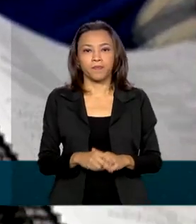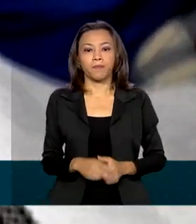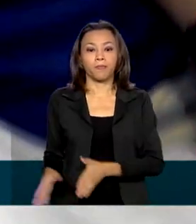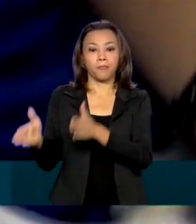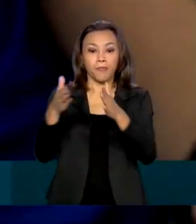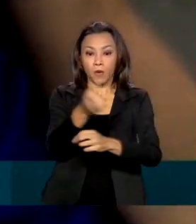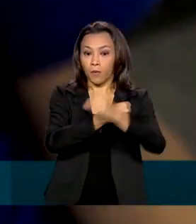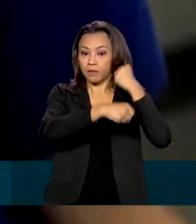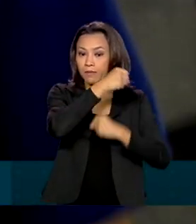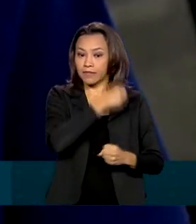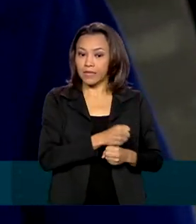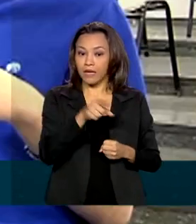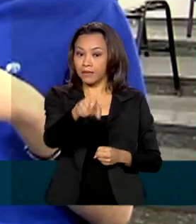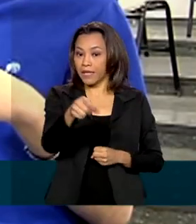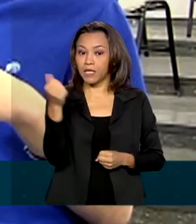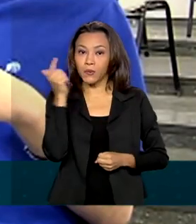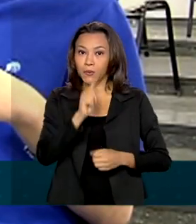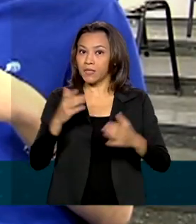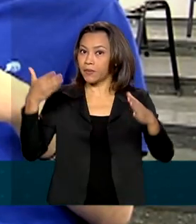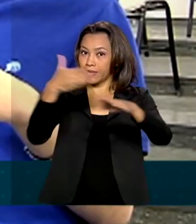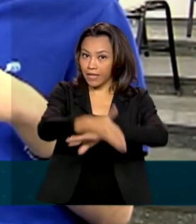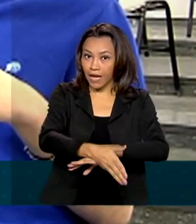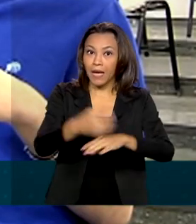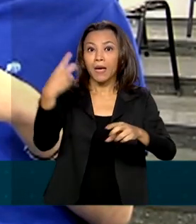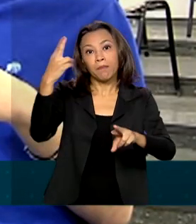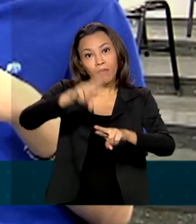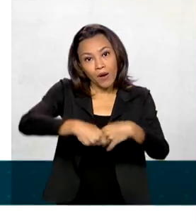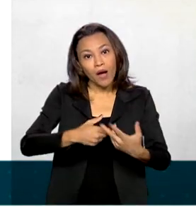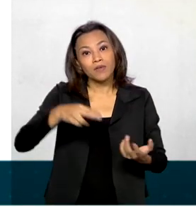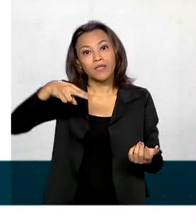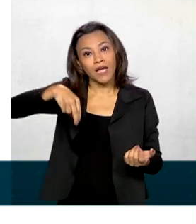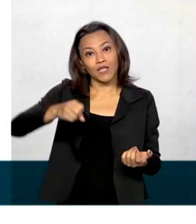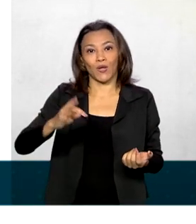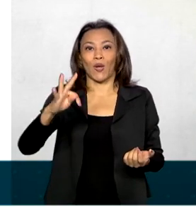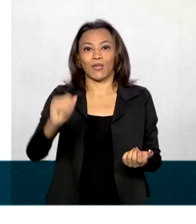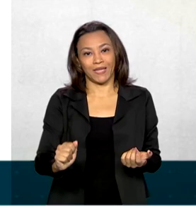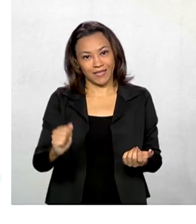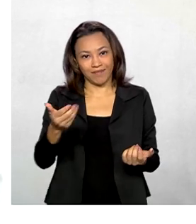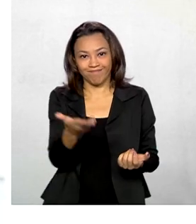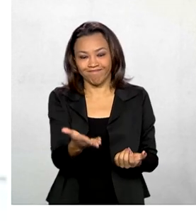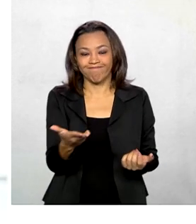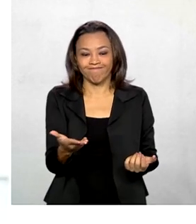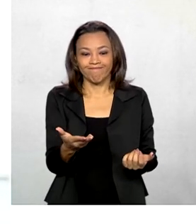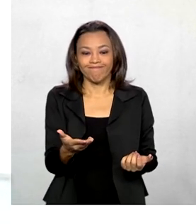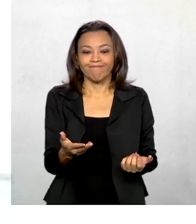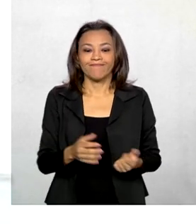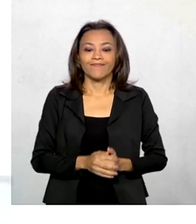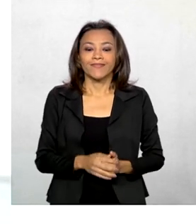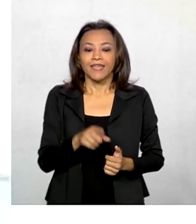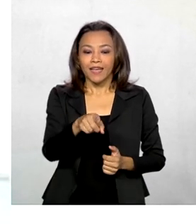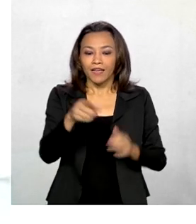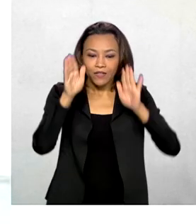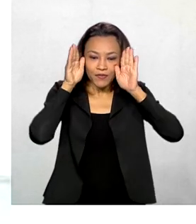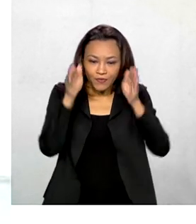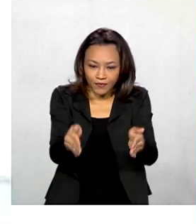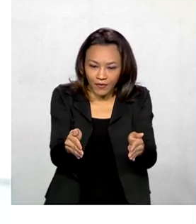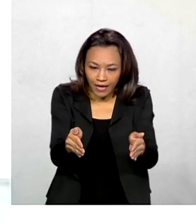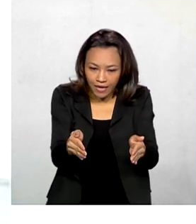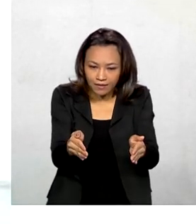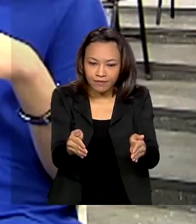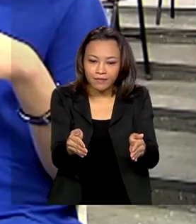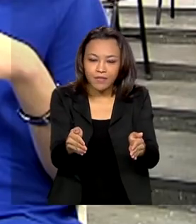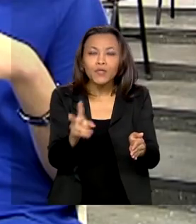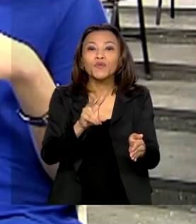passado já ele só não entrou justamente por causa da nota de corte. Você tem que batalhar e focar no